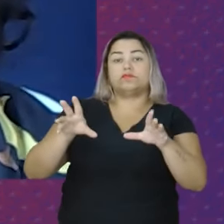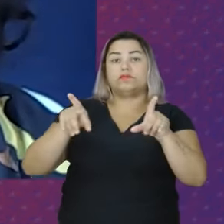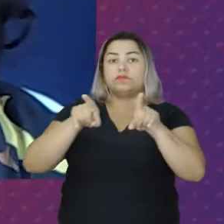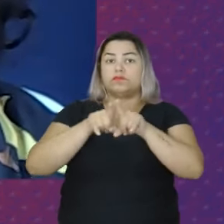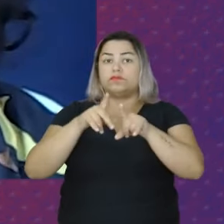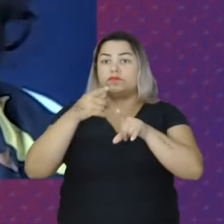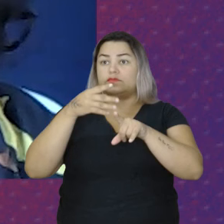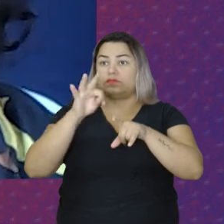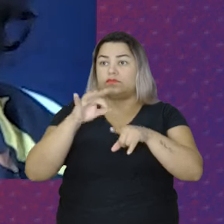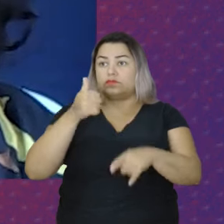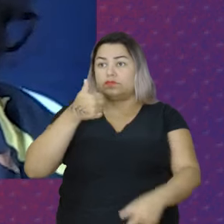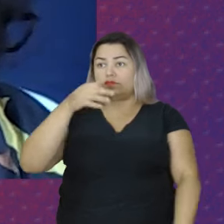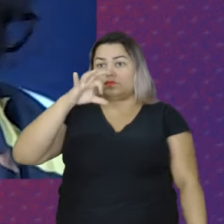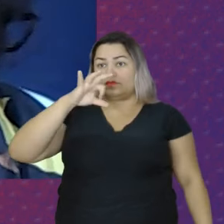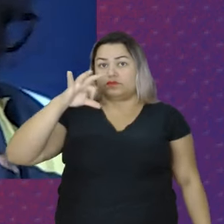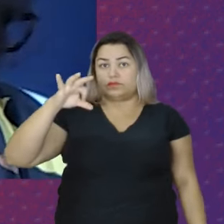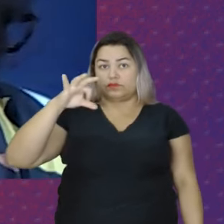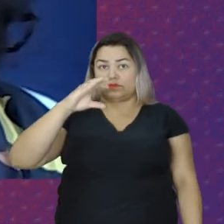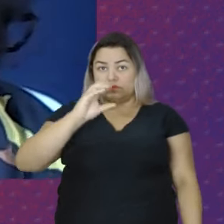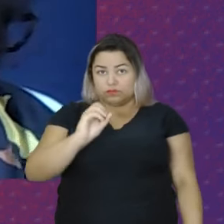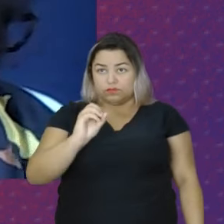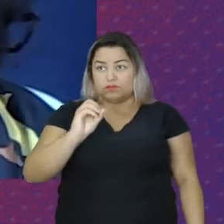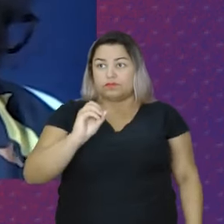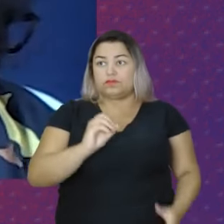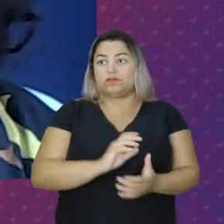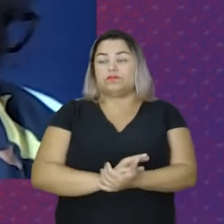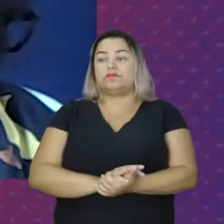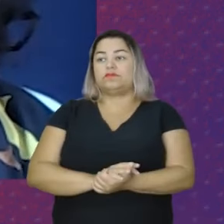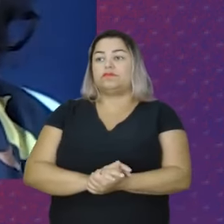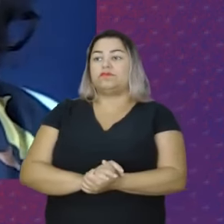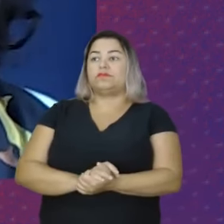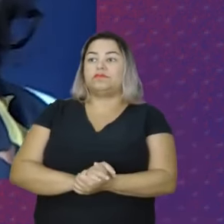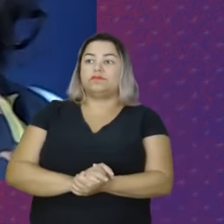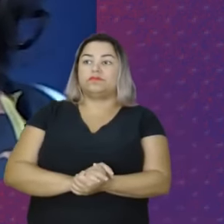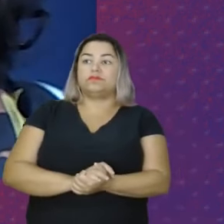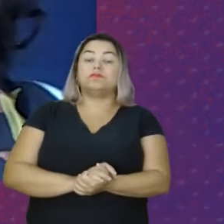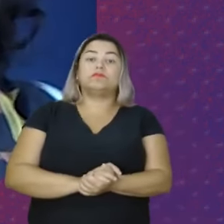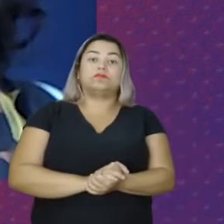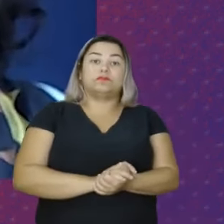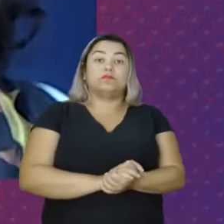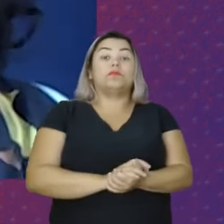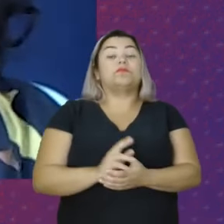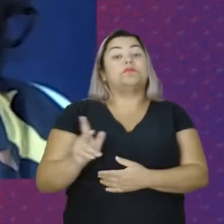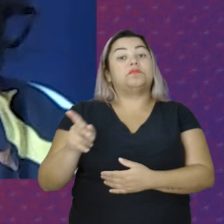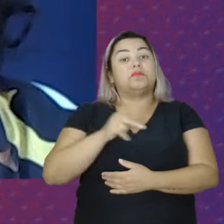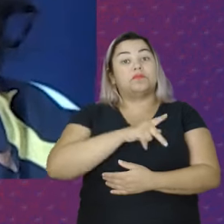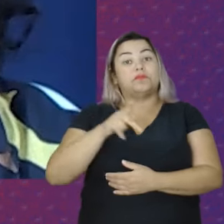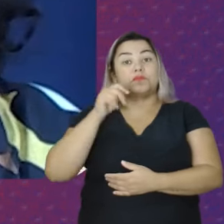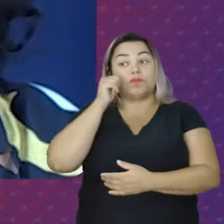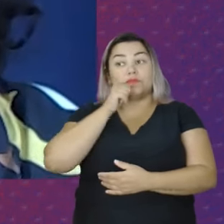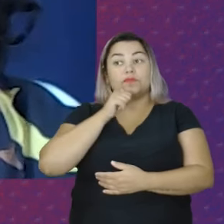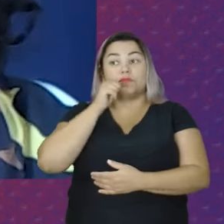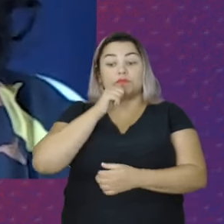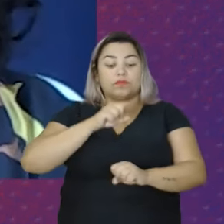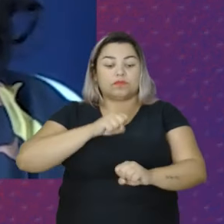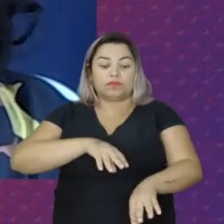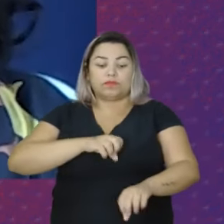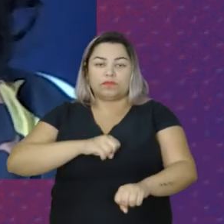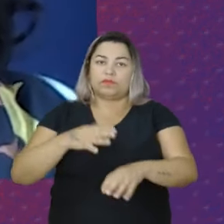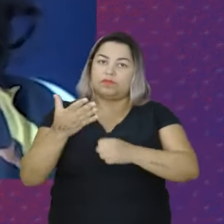Ao PT desde 1990 E sou professora Da Educação Básica